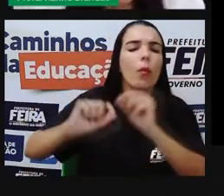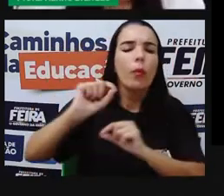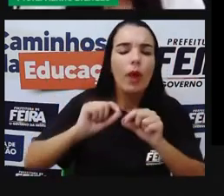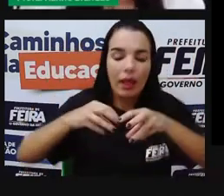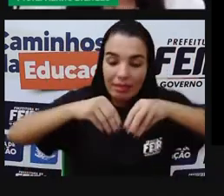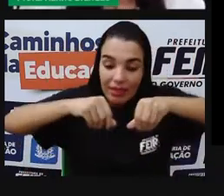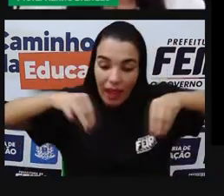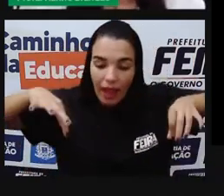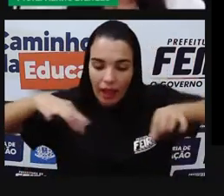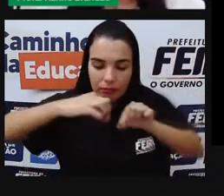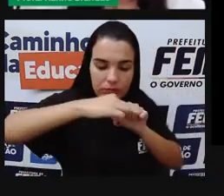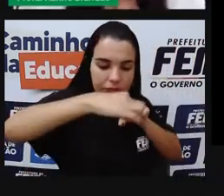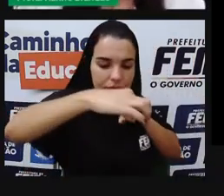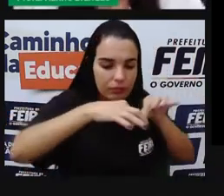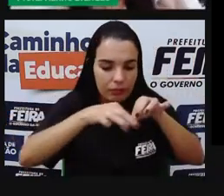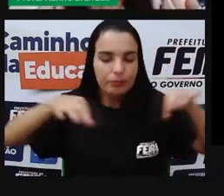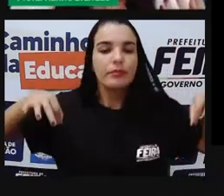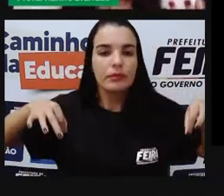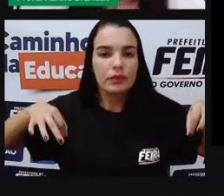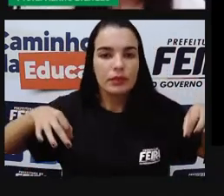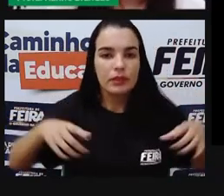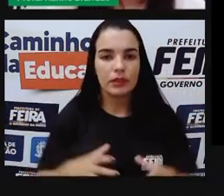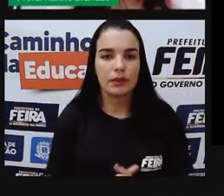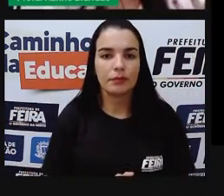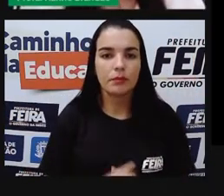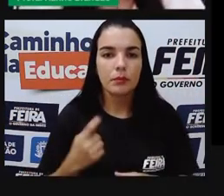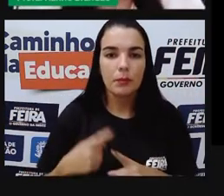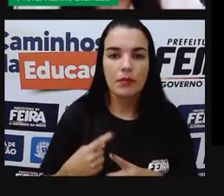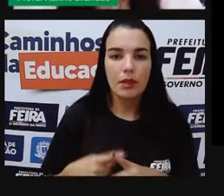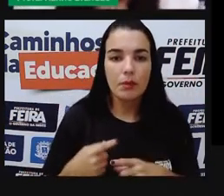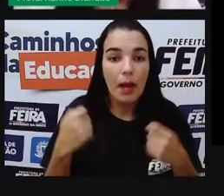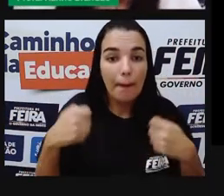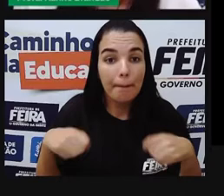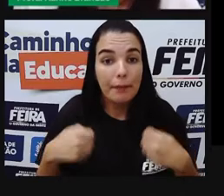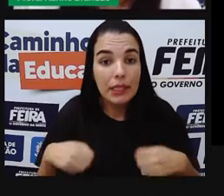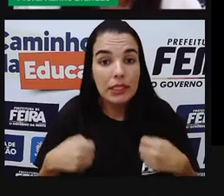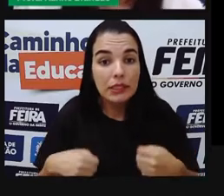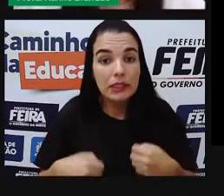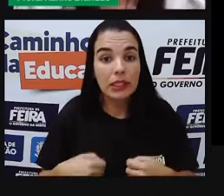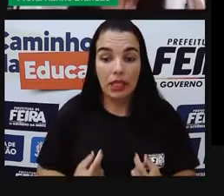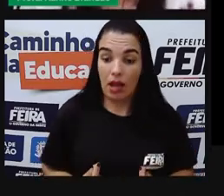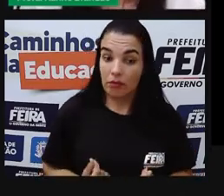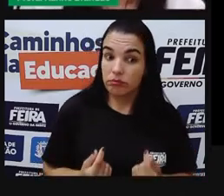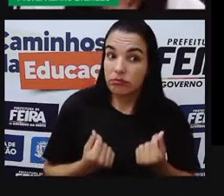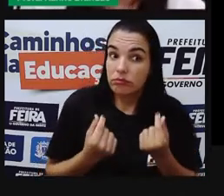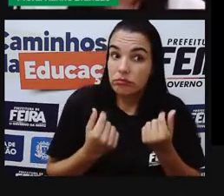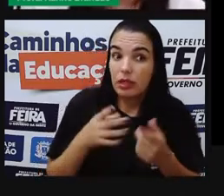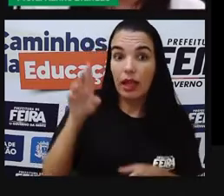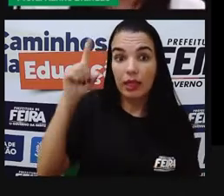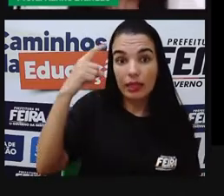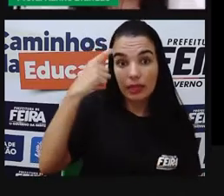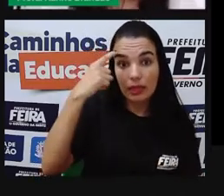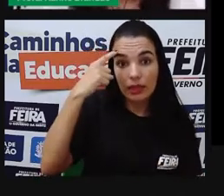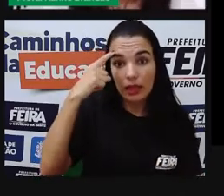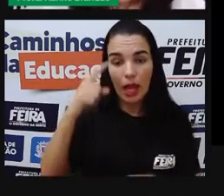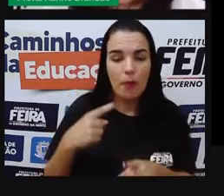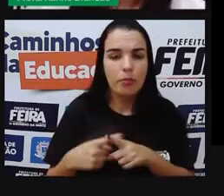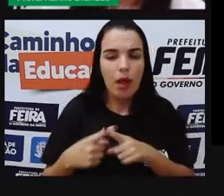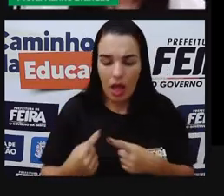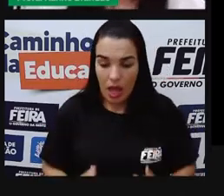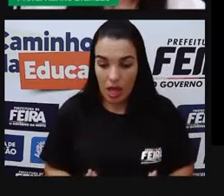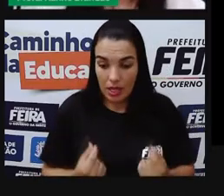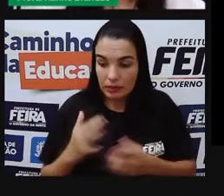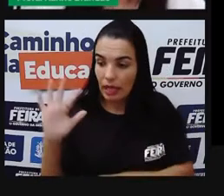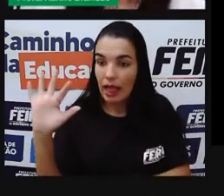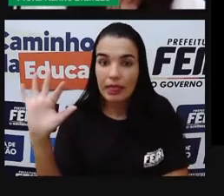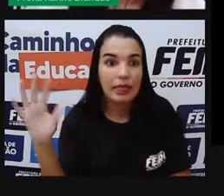espaço de terra. E quando a gente pensa em terra, a gente pensa também em riquezas, em recursos naturais que essa terra